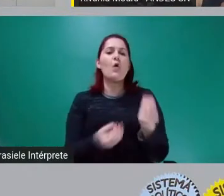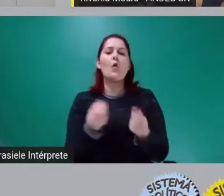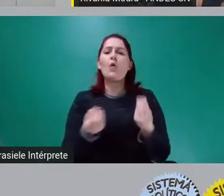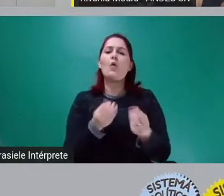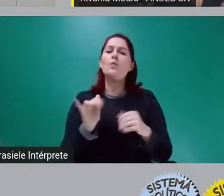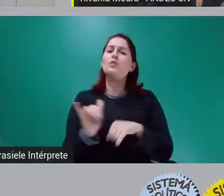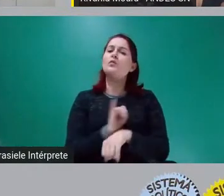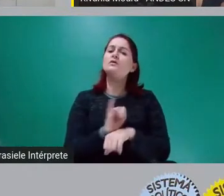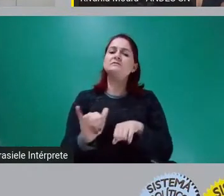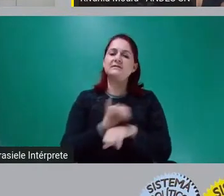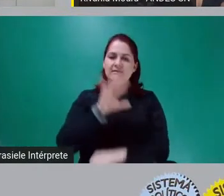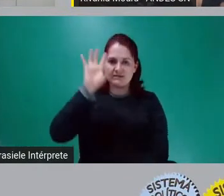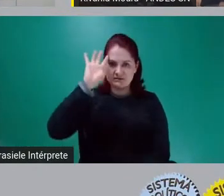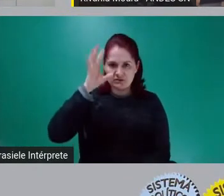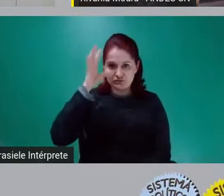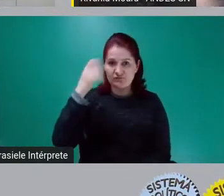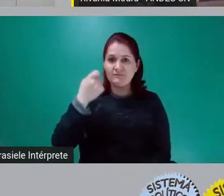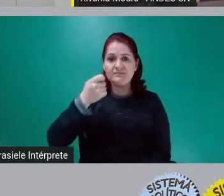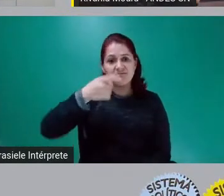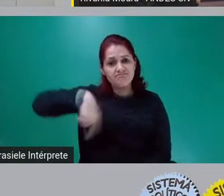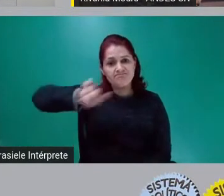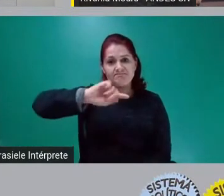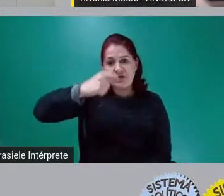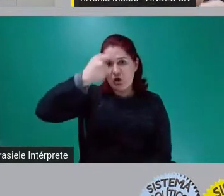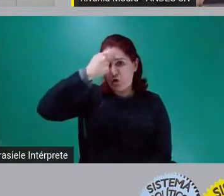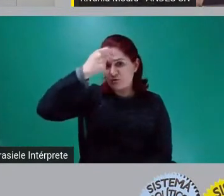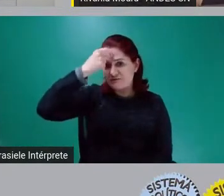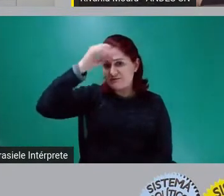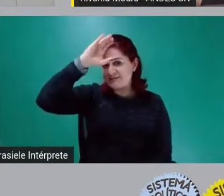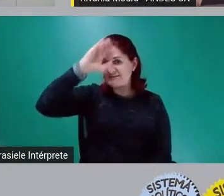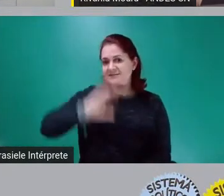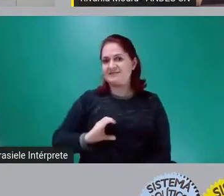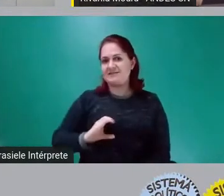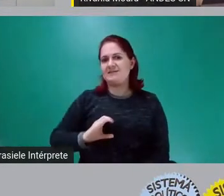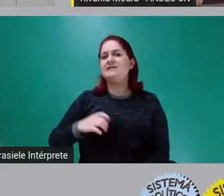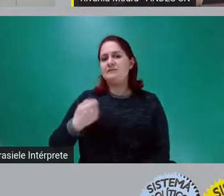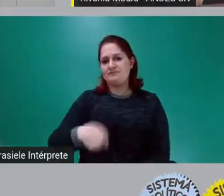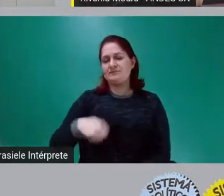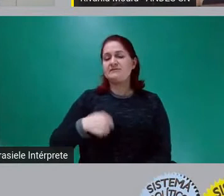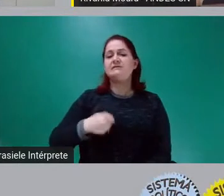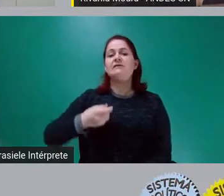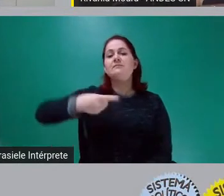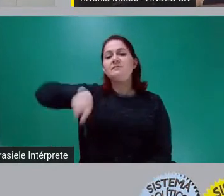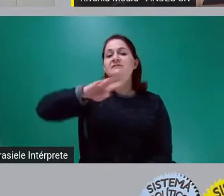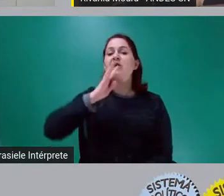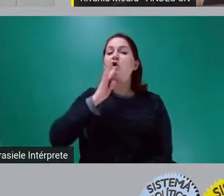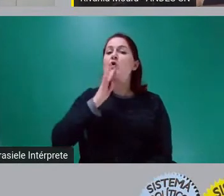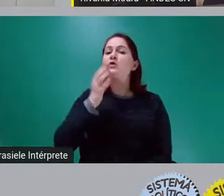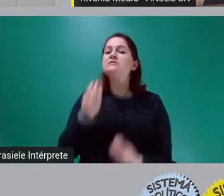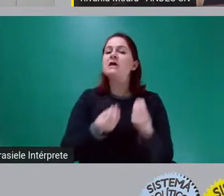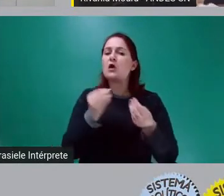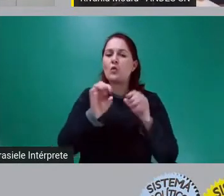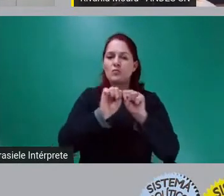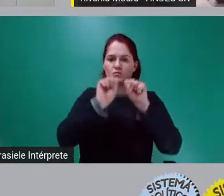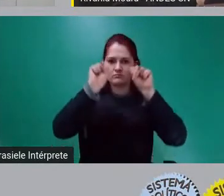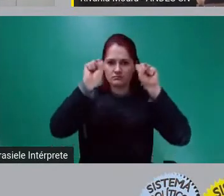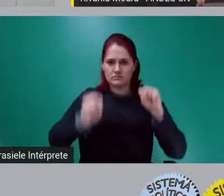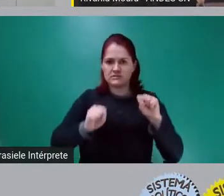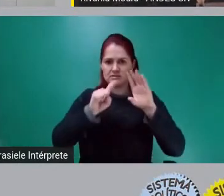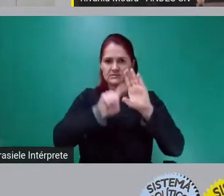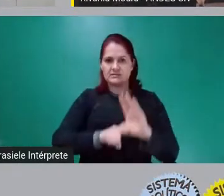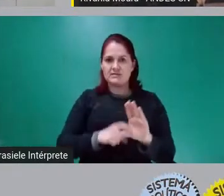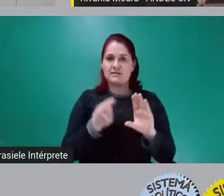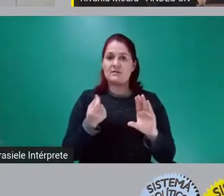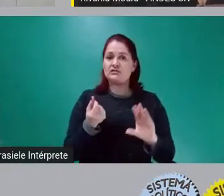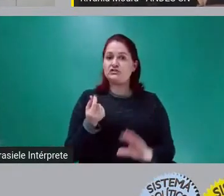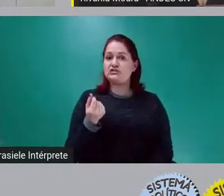da cidadania sobre o que significa o sistema da dívida para que, com uma ação política, de